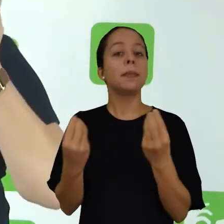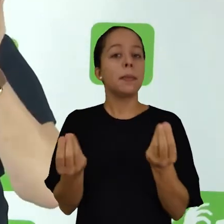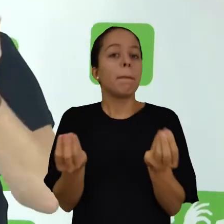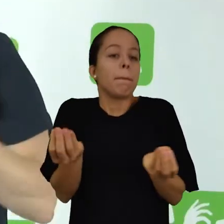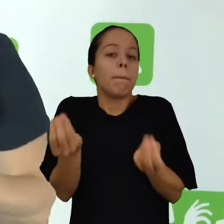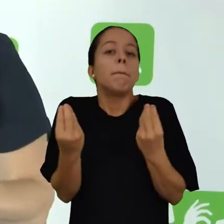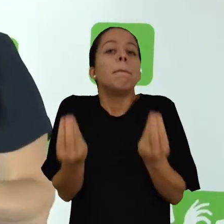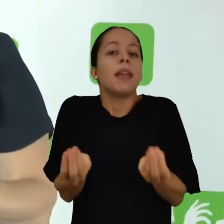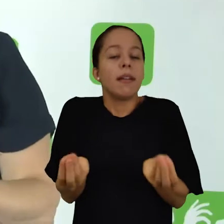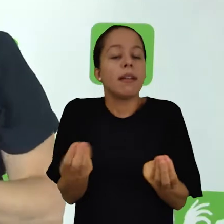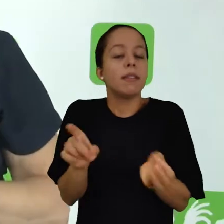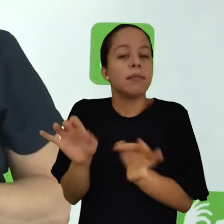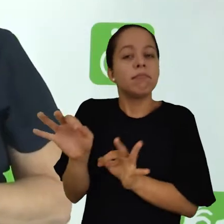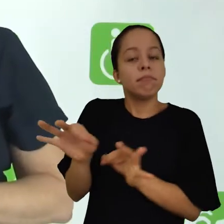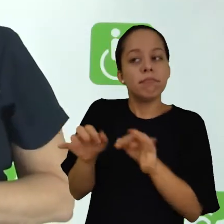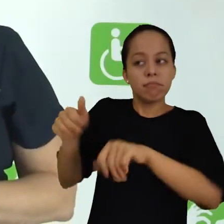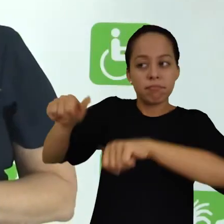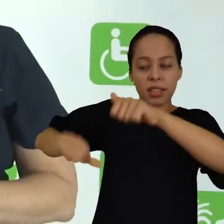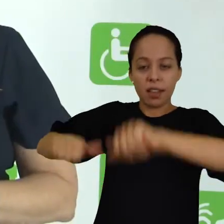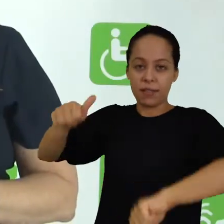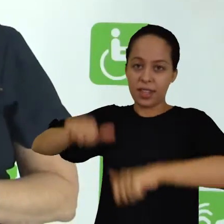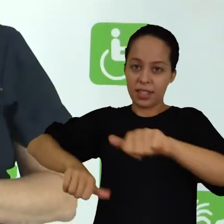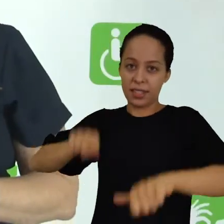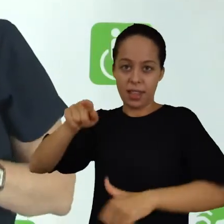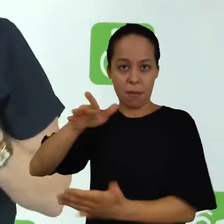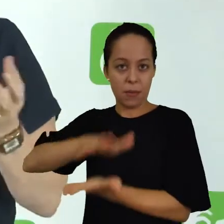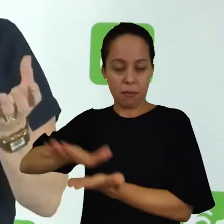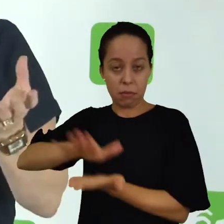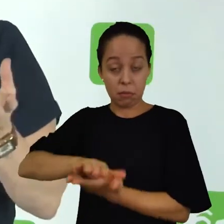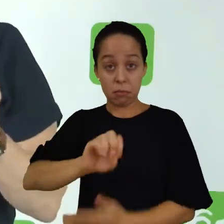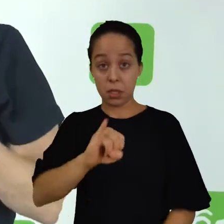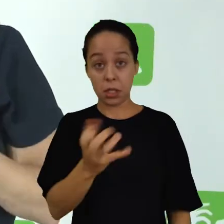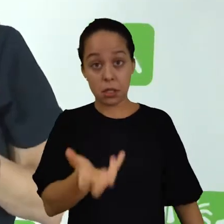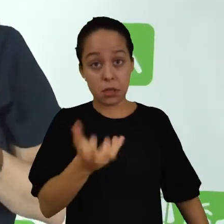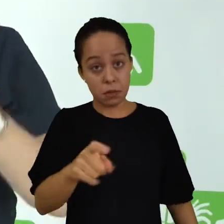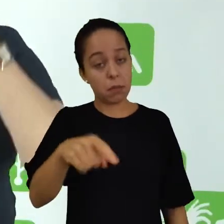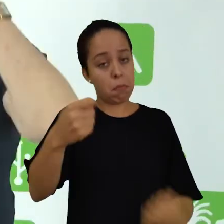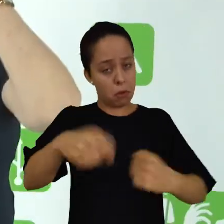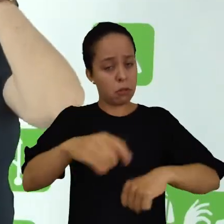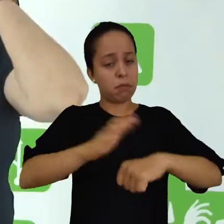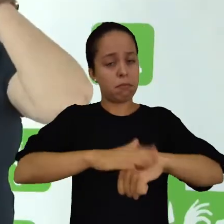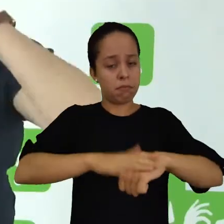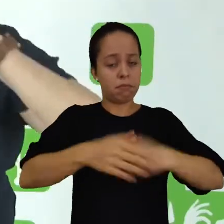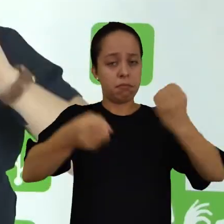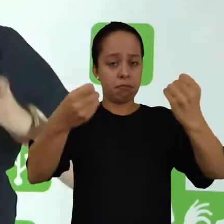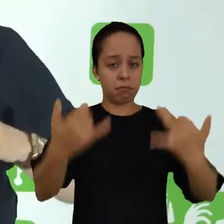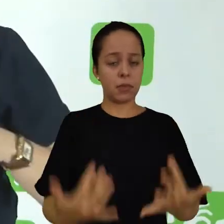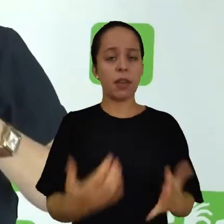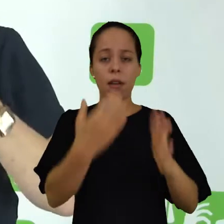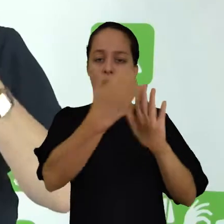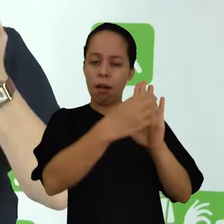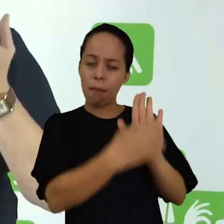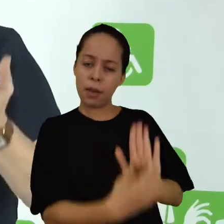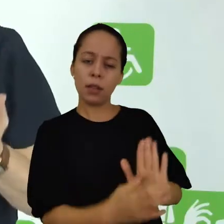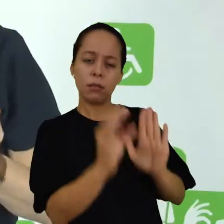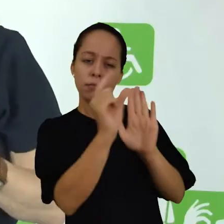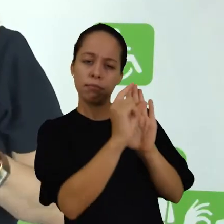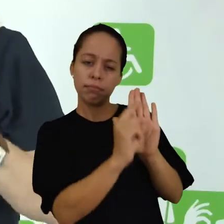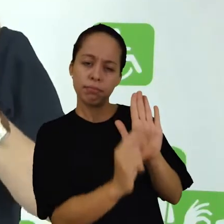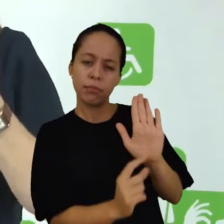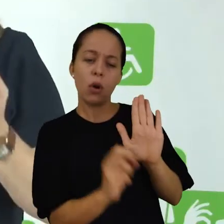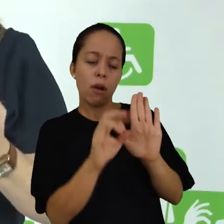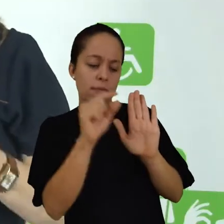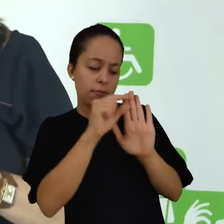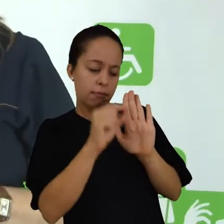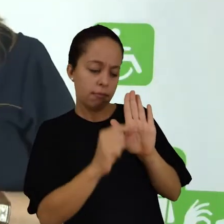a análise dessa obra? se você quiser, você pode descrever o conteúdo dos capítulos ou partes da